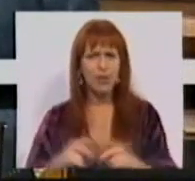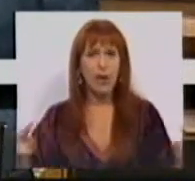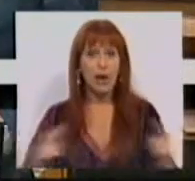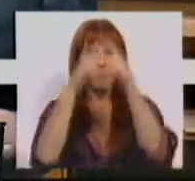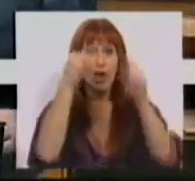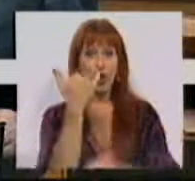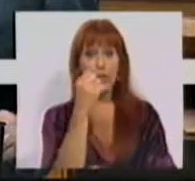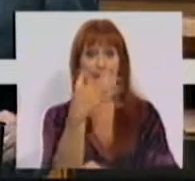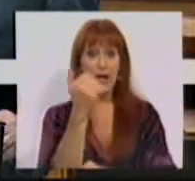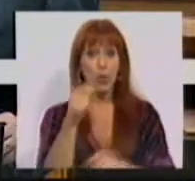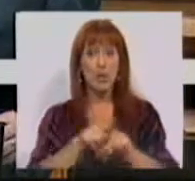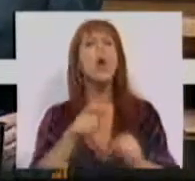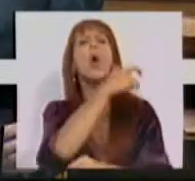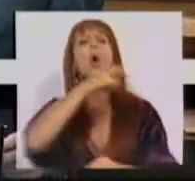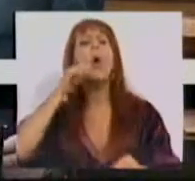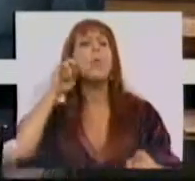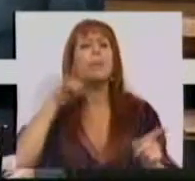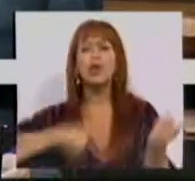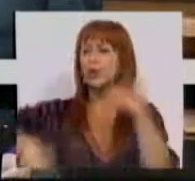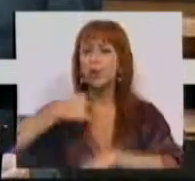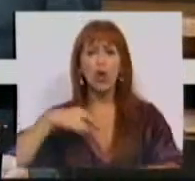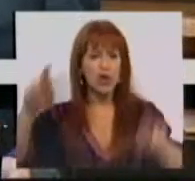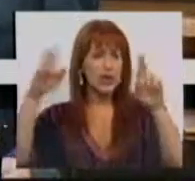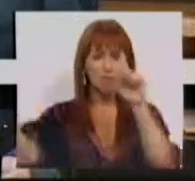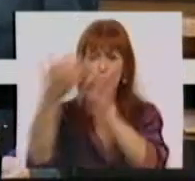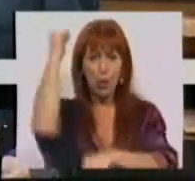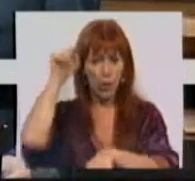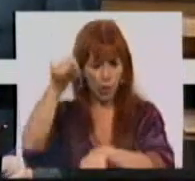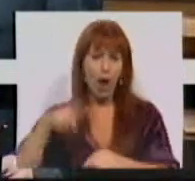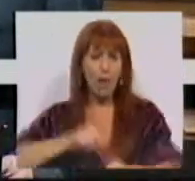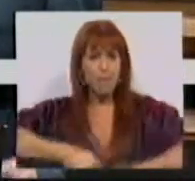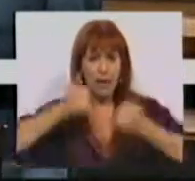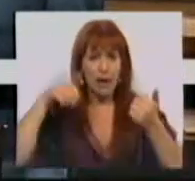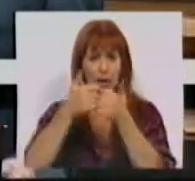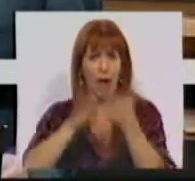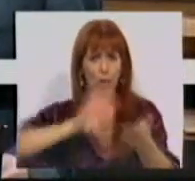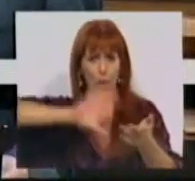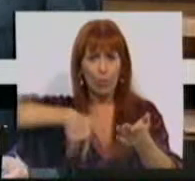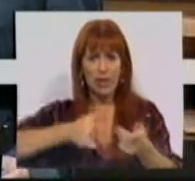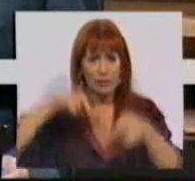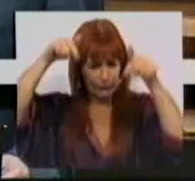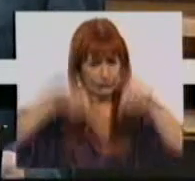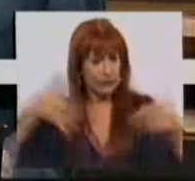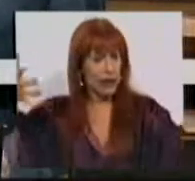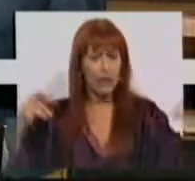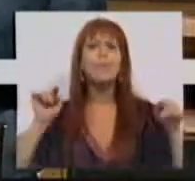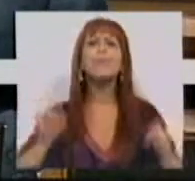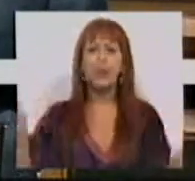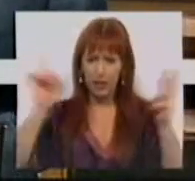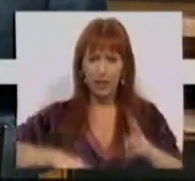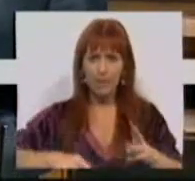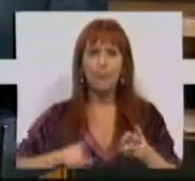2015 ao tal compromisso que todos nós desejamos que aconteça para bem do planeta Terra. E